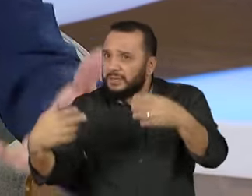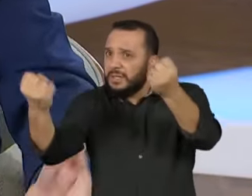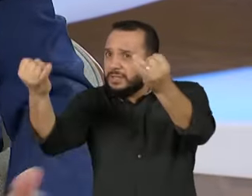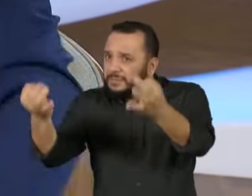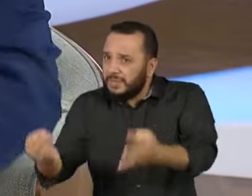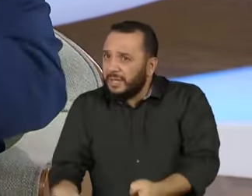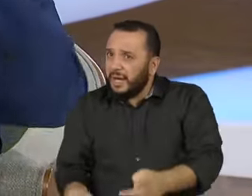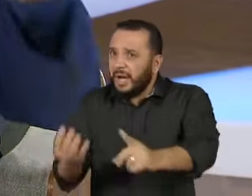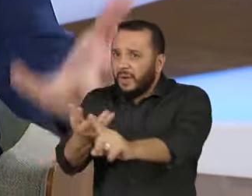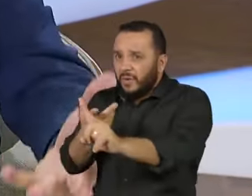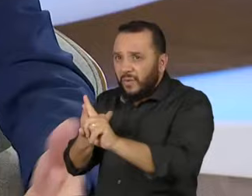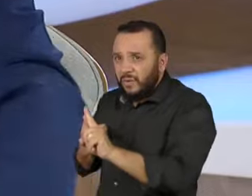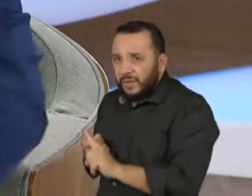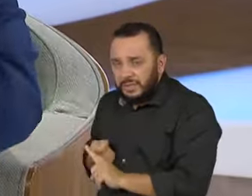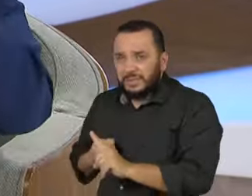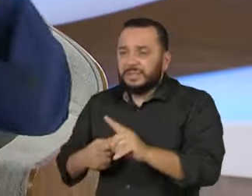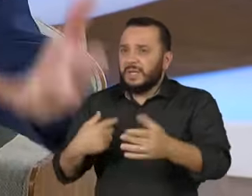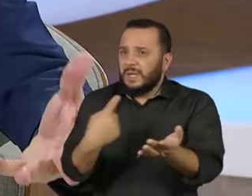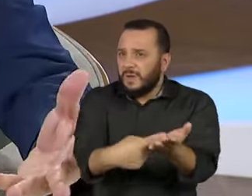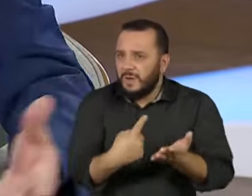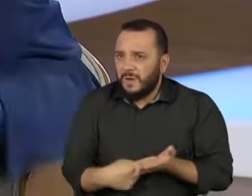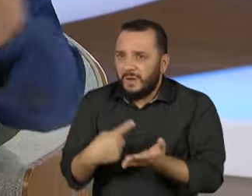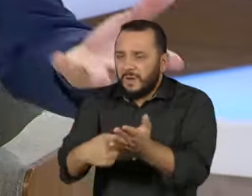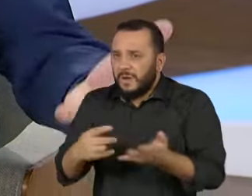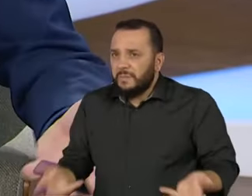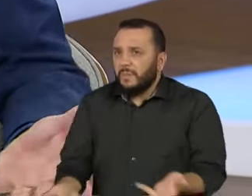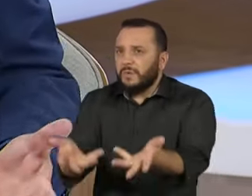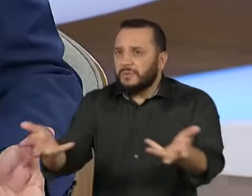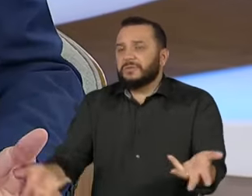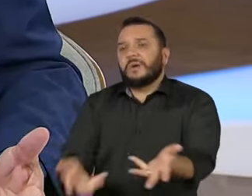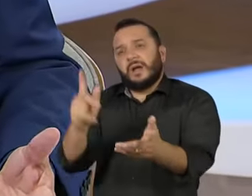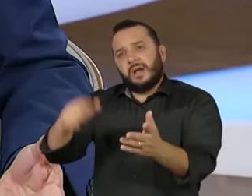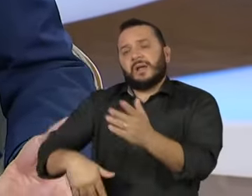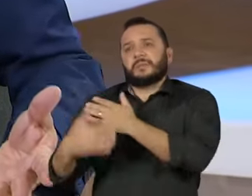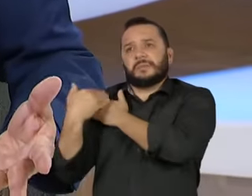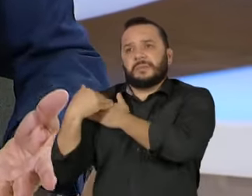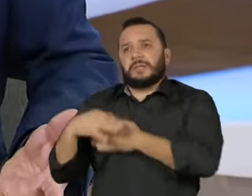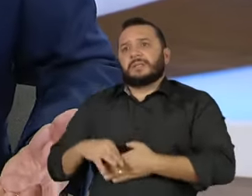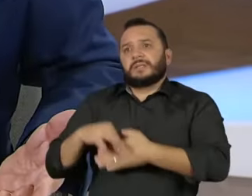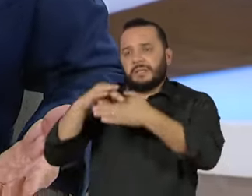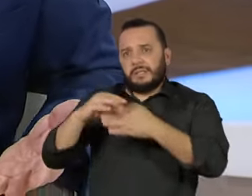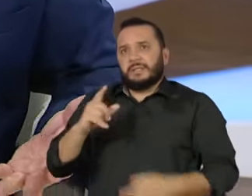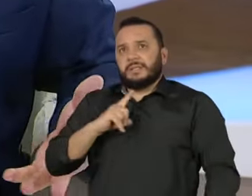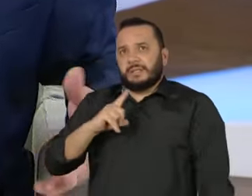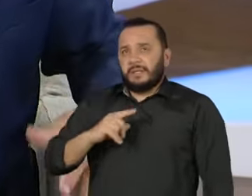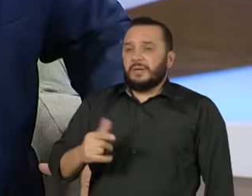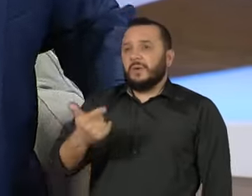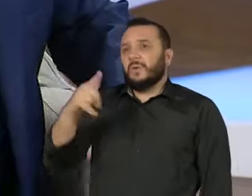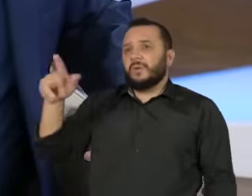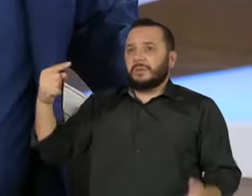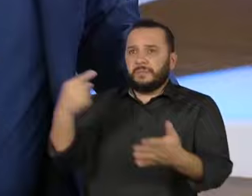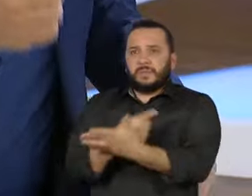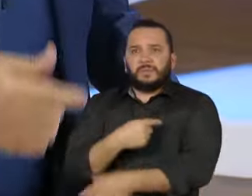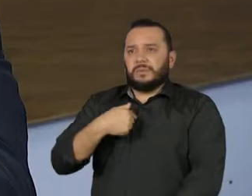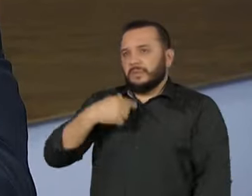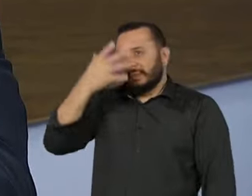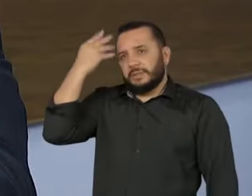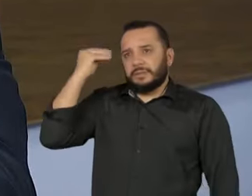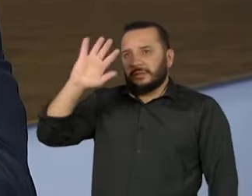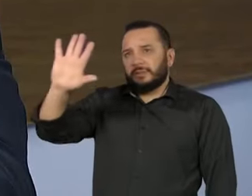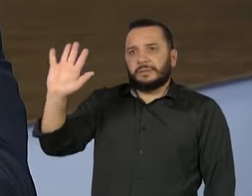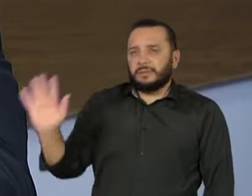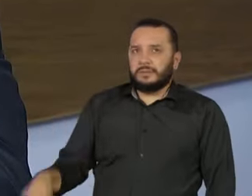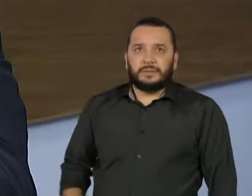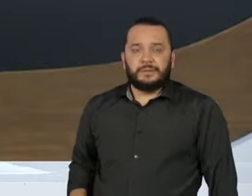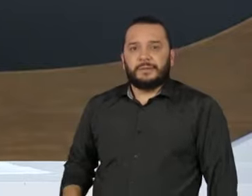convencer, mobilizar, motivar e é esse o papel de liderança. E aí, Moutinho? Lá, indo na outra pergunta sua que eu acabei pulando. Moutinho,